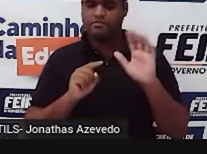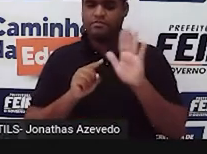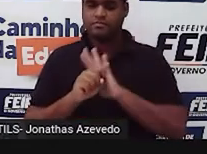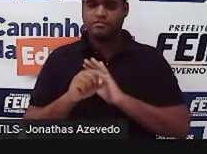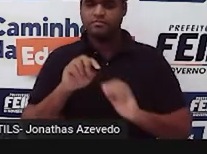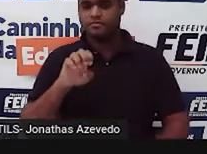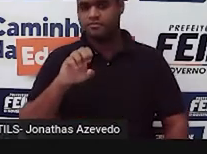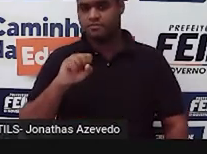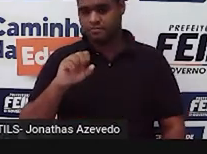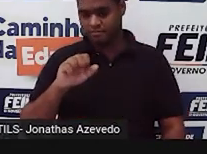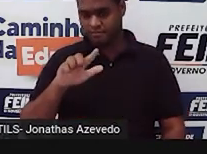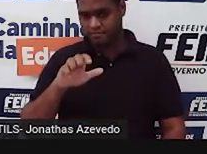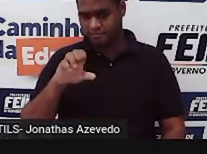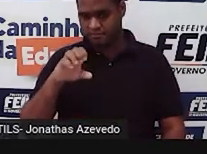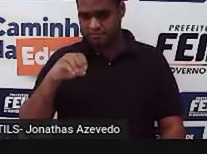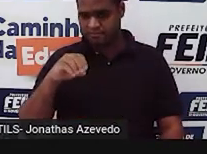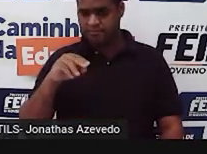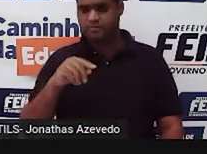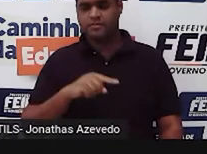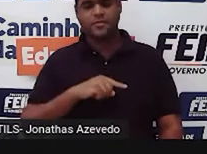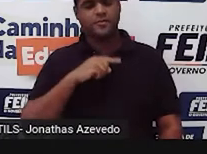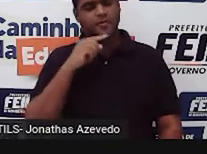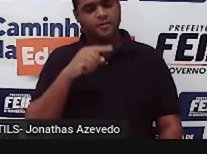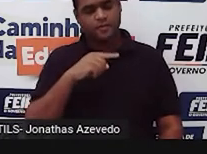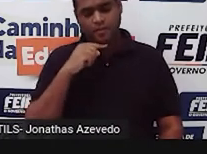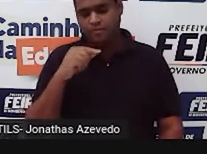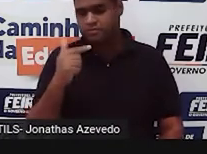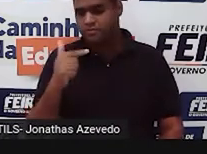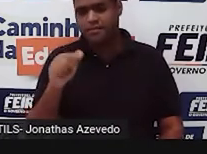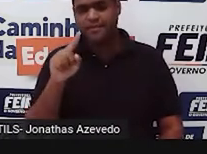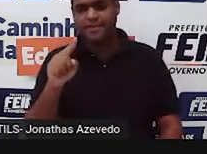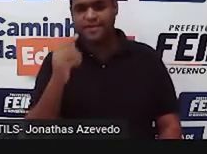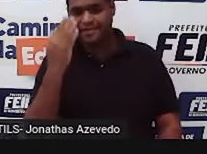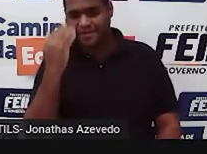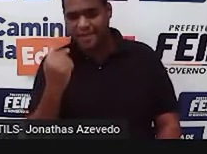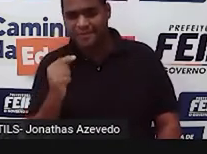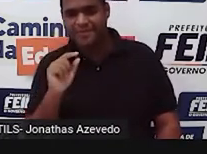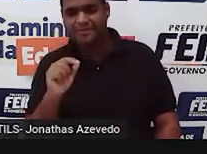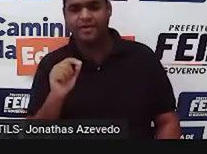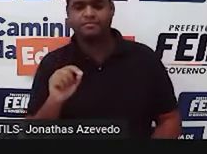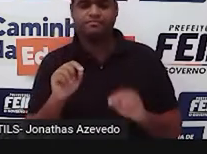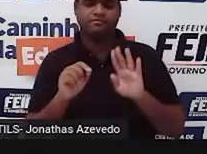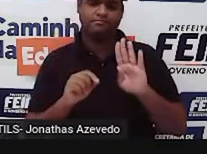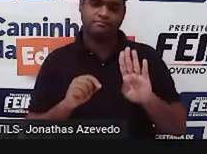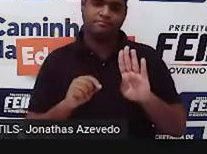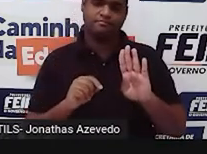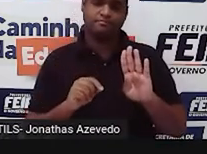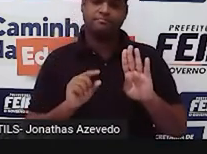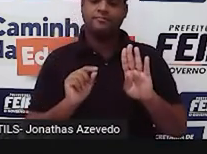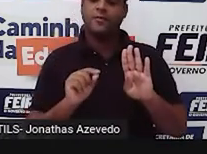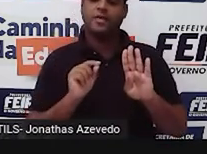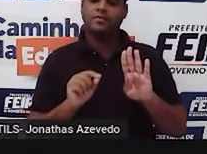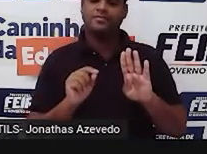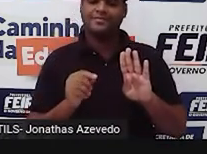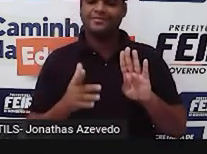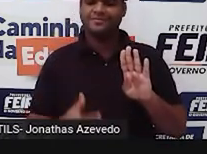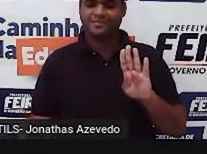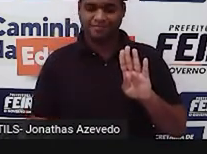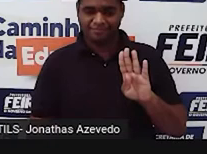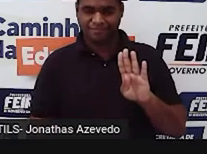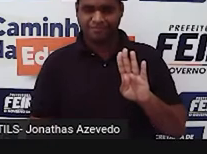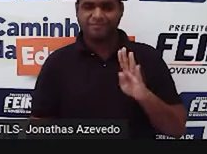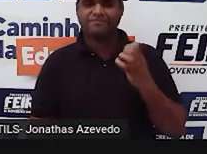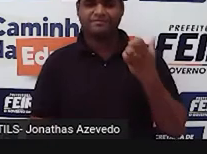escaleno? Não tenho dúvida, você disse o que é um triângulo escaleno, né? É